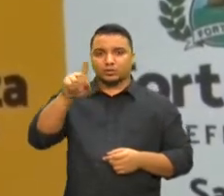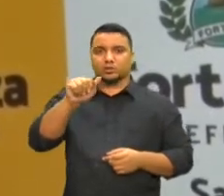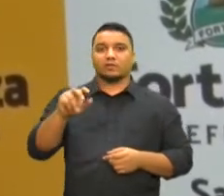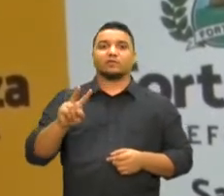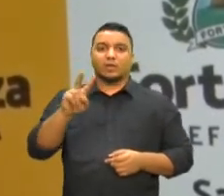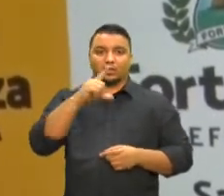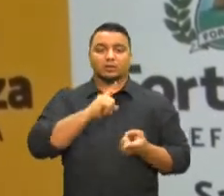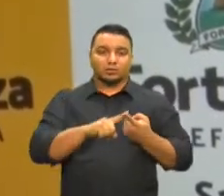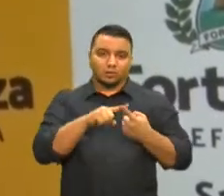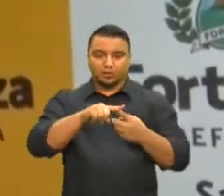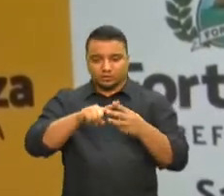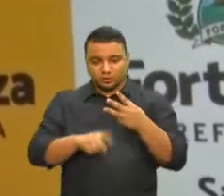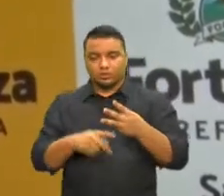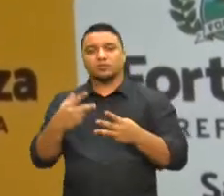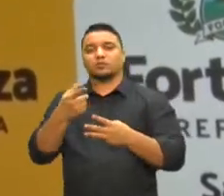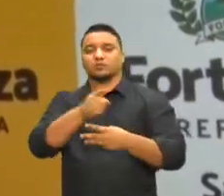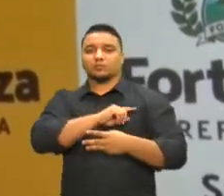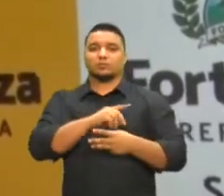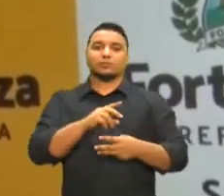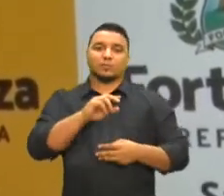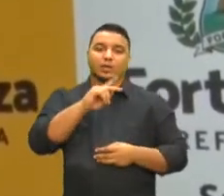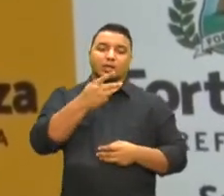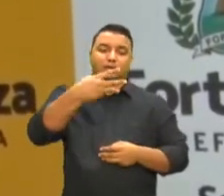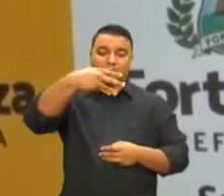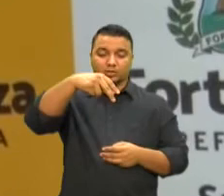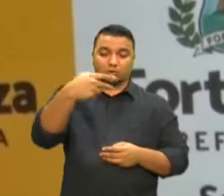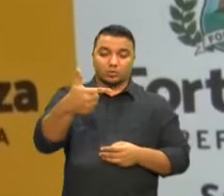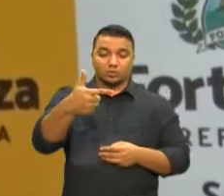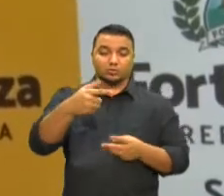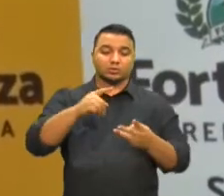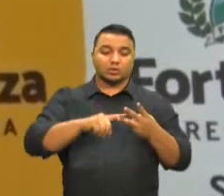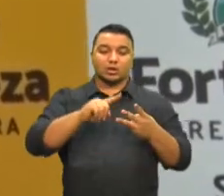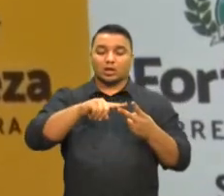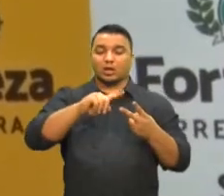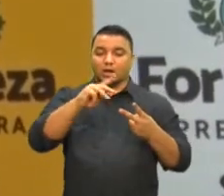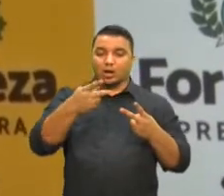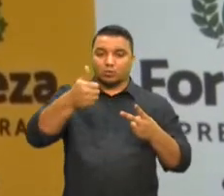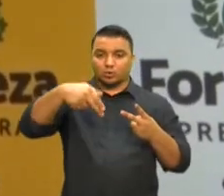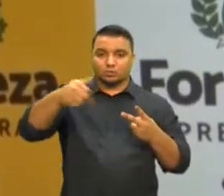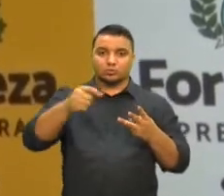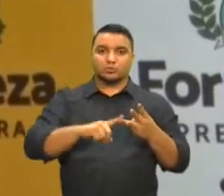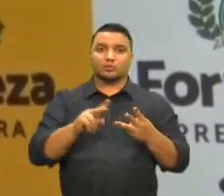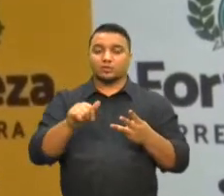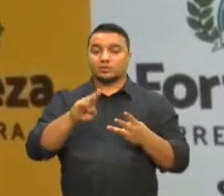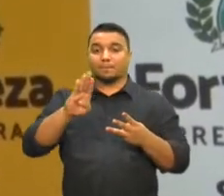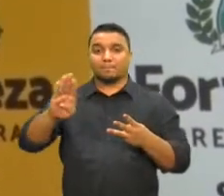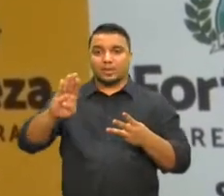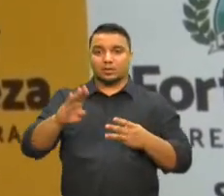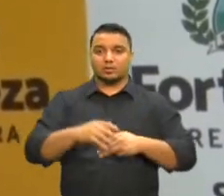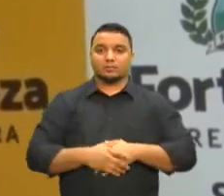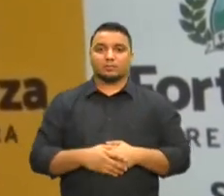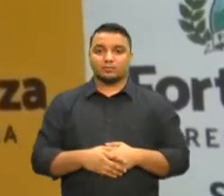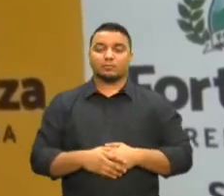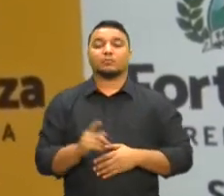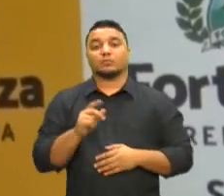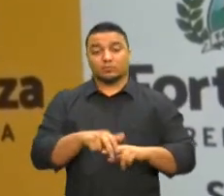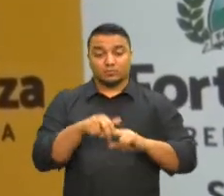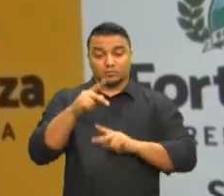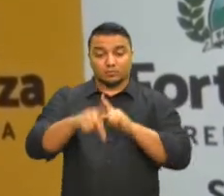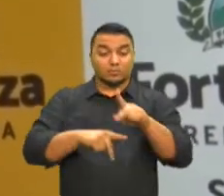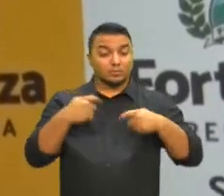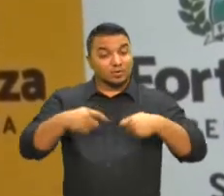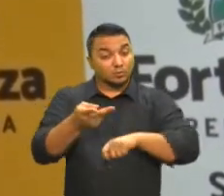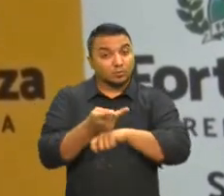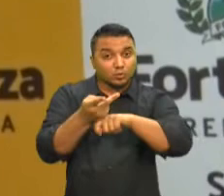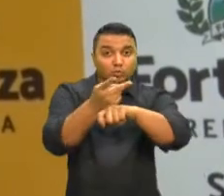de vírus, como eu falei, H3N2, H1N1 e a influenza B. É muito importante que a população procure a